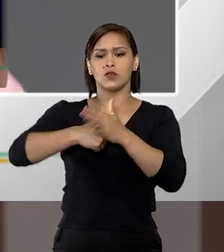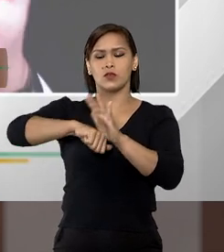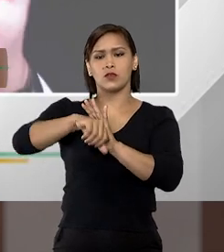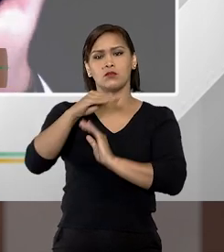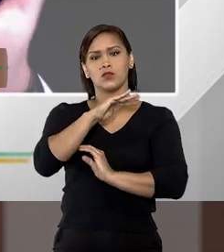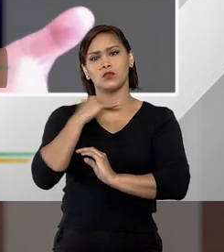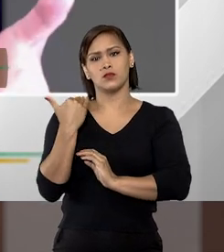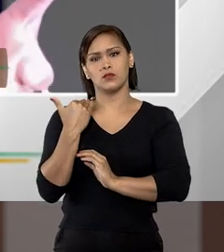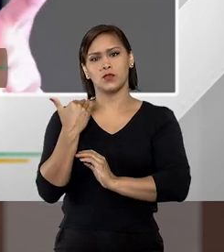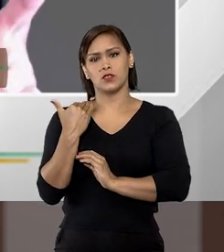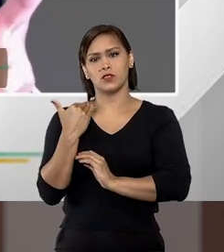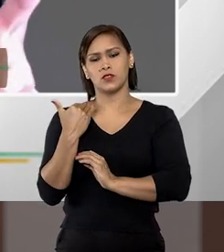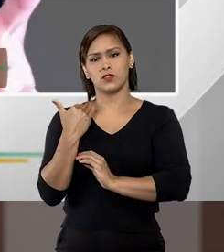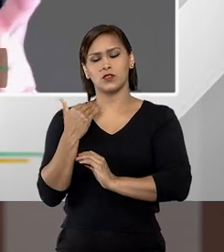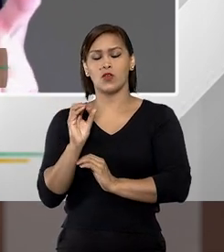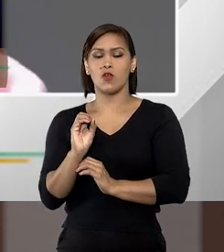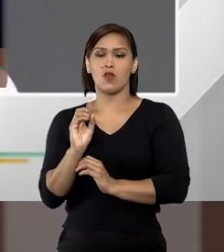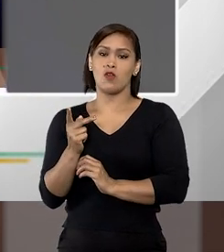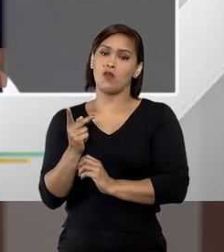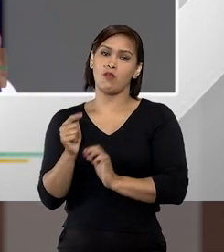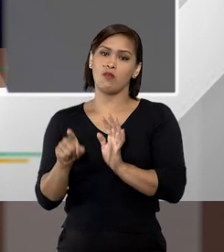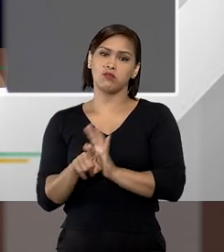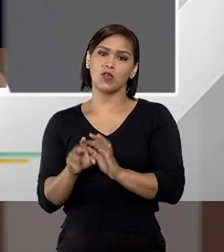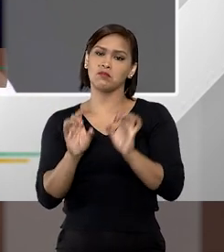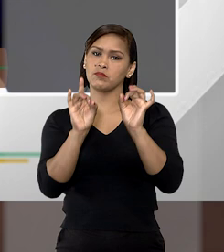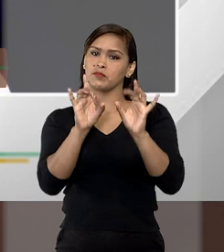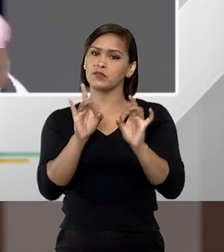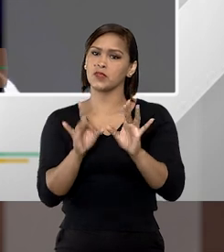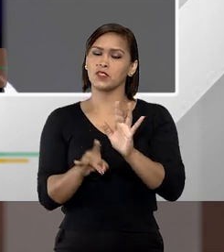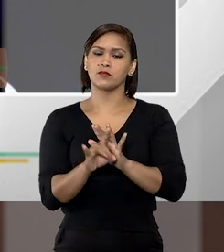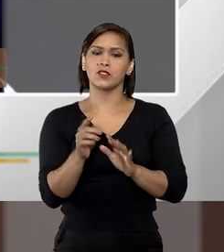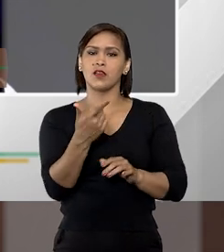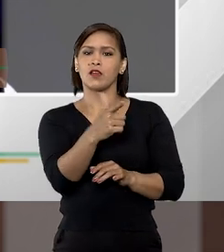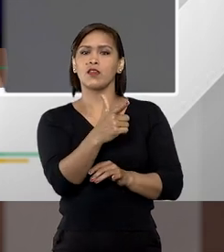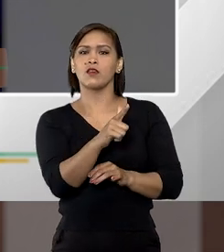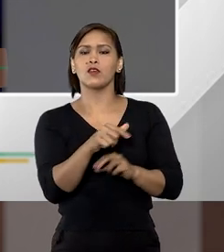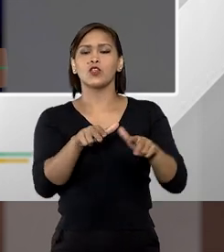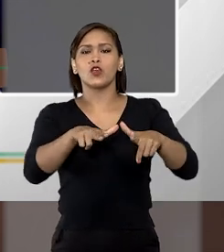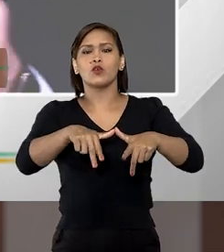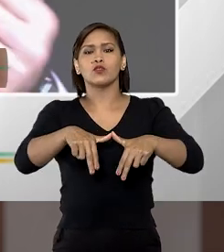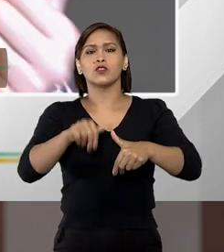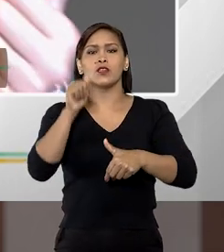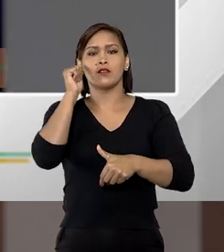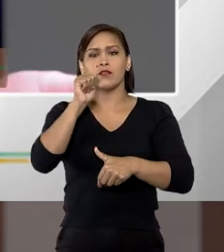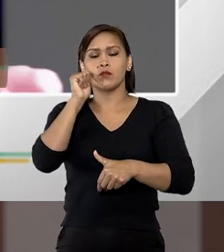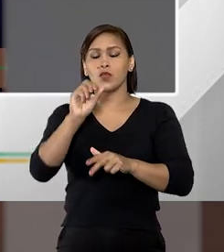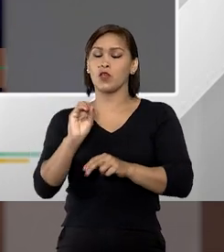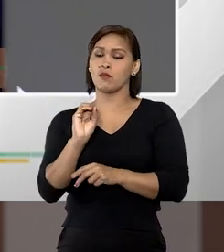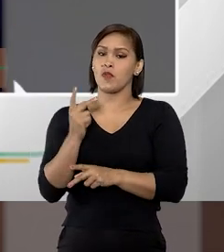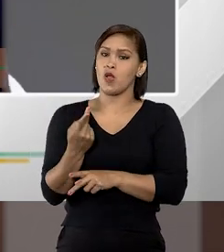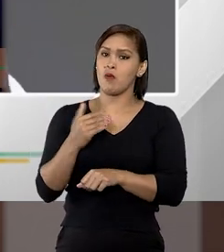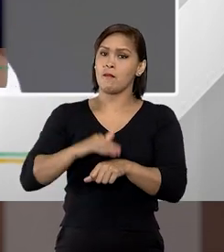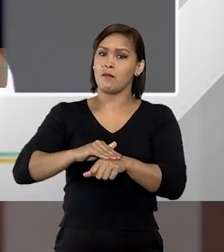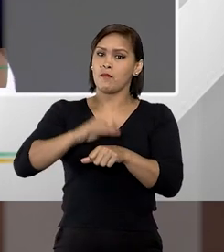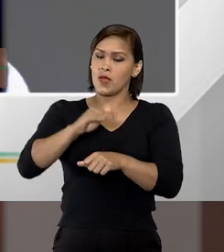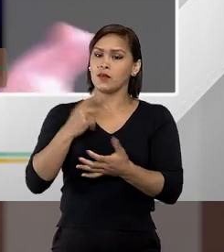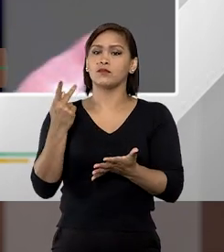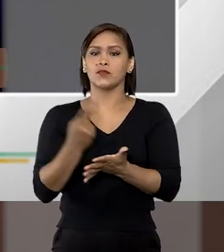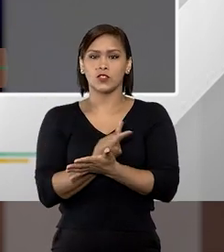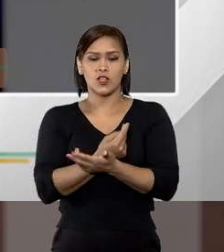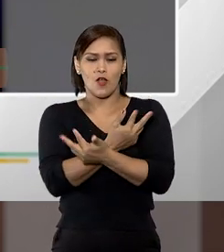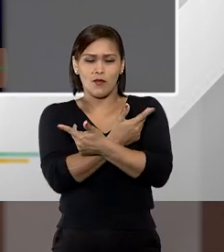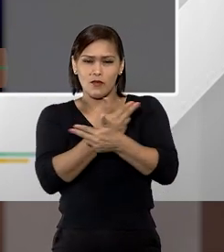homicídio, ou, sem especificar o gênero feminino, ou, na maioria das vezes, e nós temos